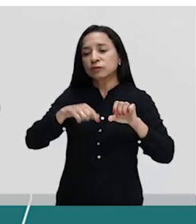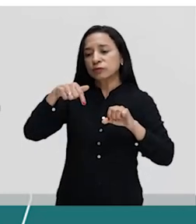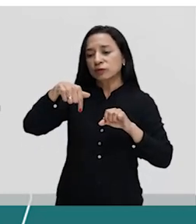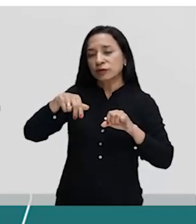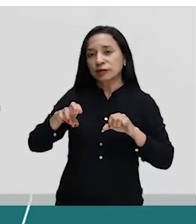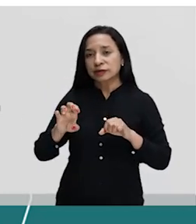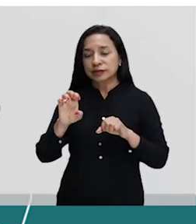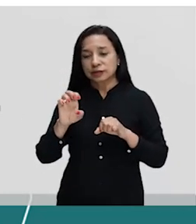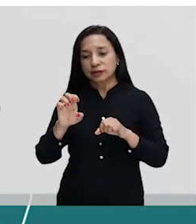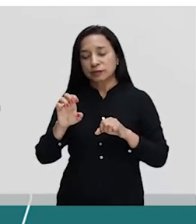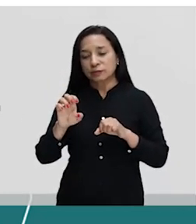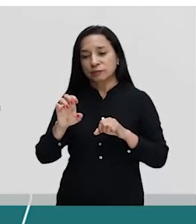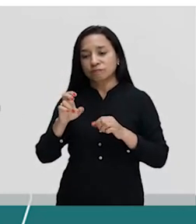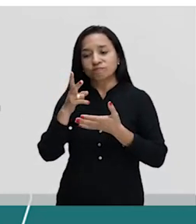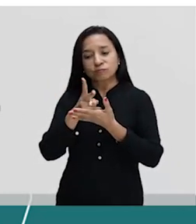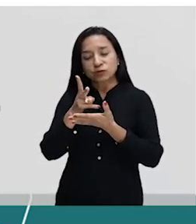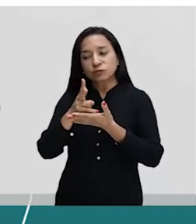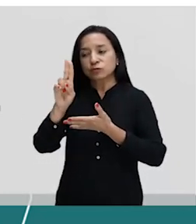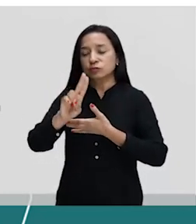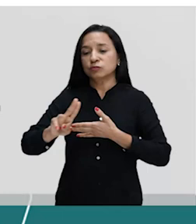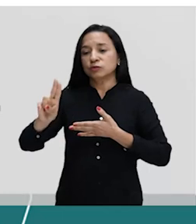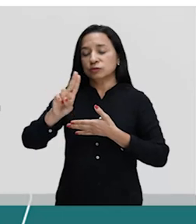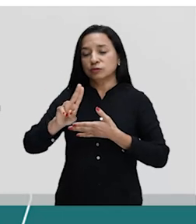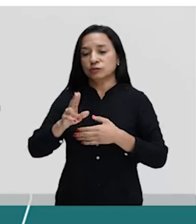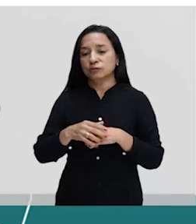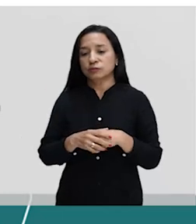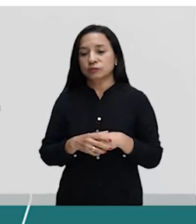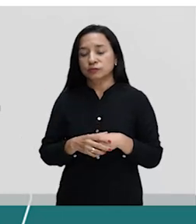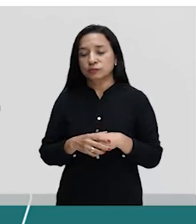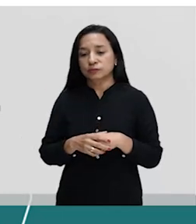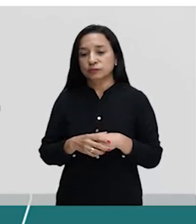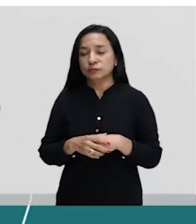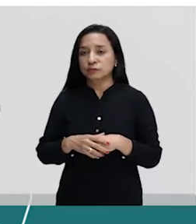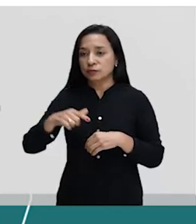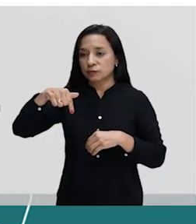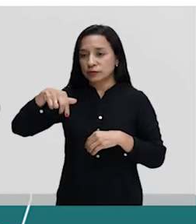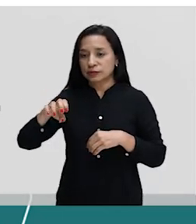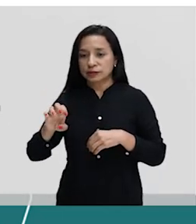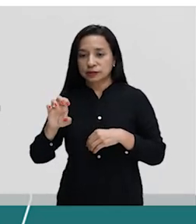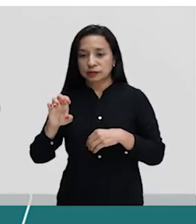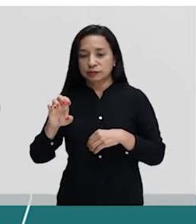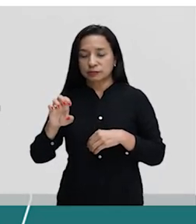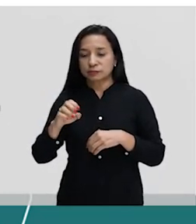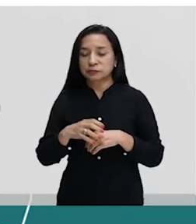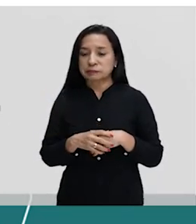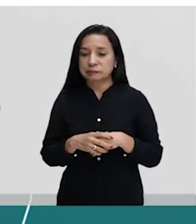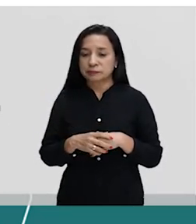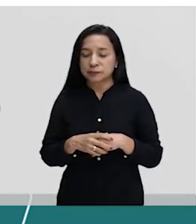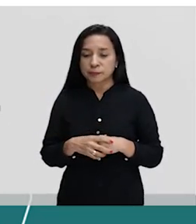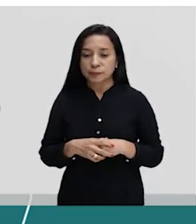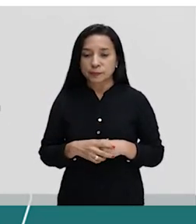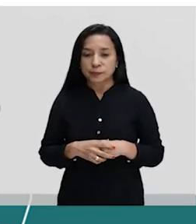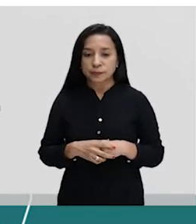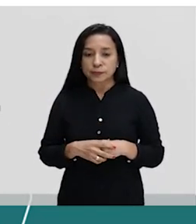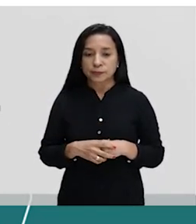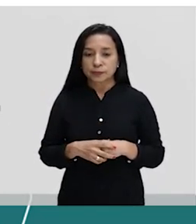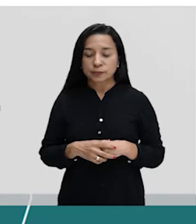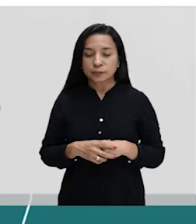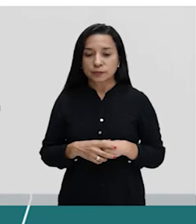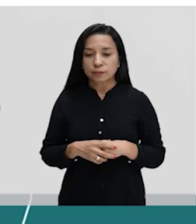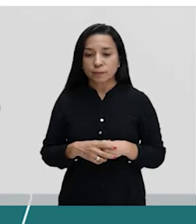tenga que tu tengas tá que ele tenga tengamos tengas e tengan